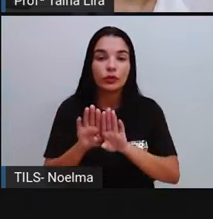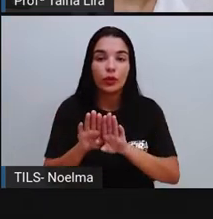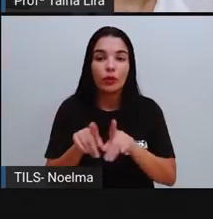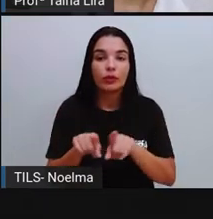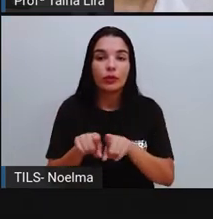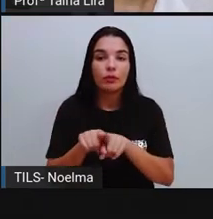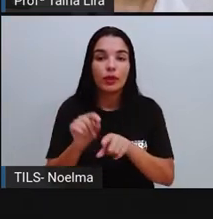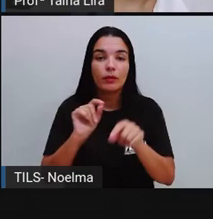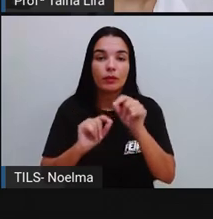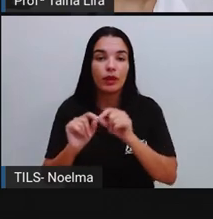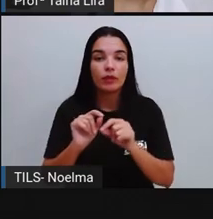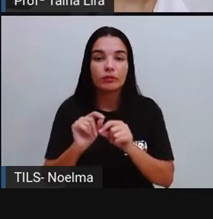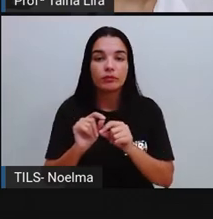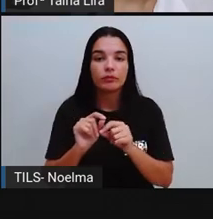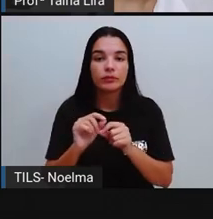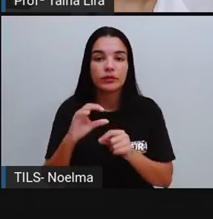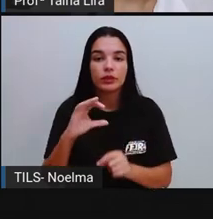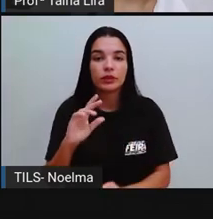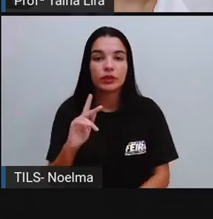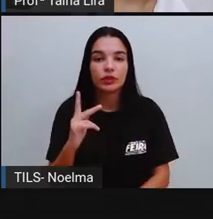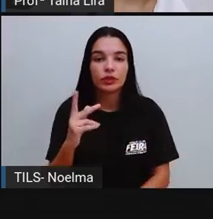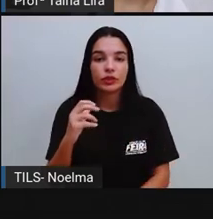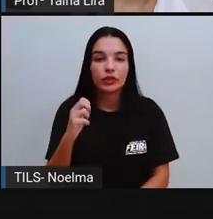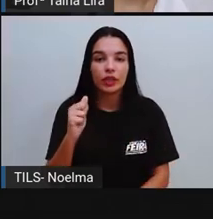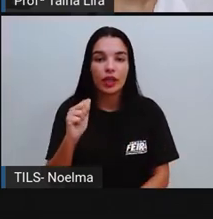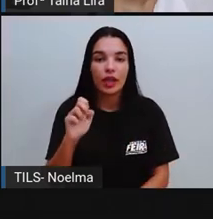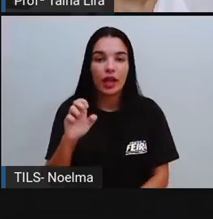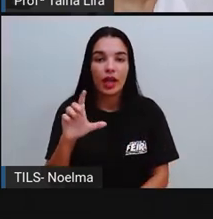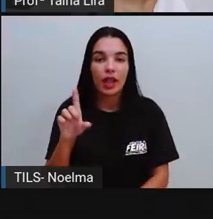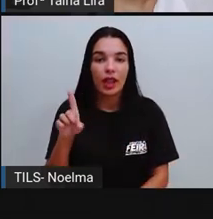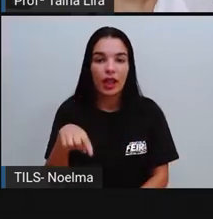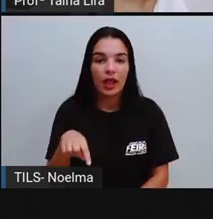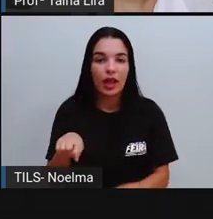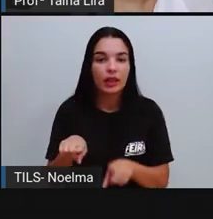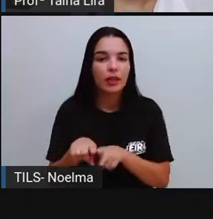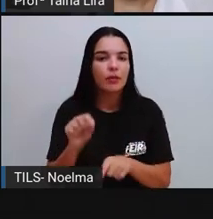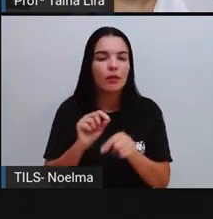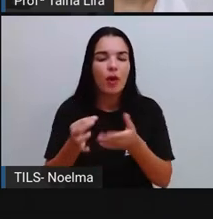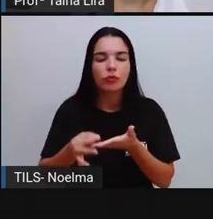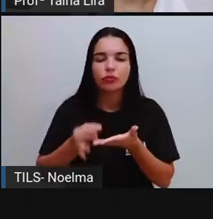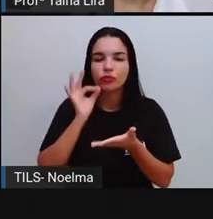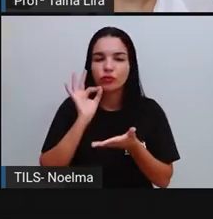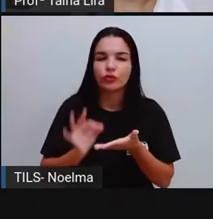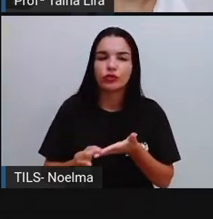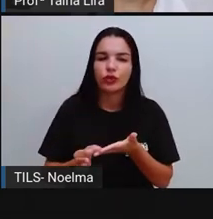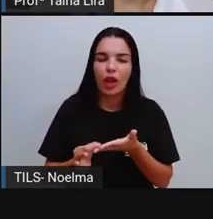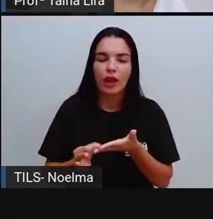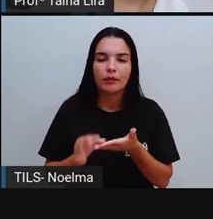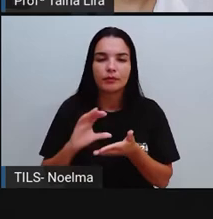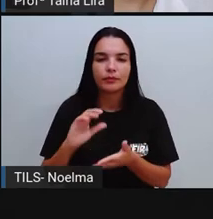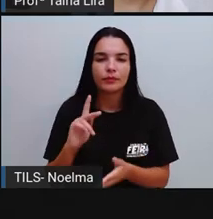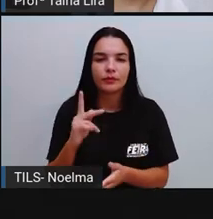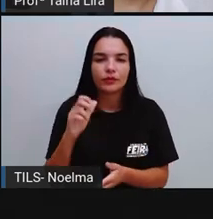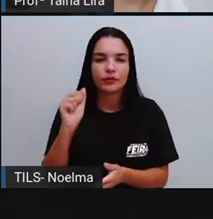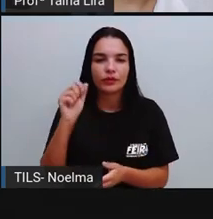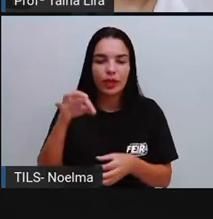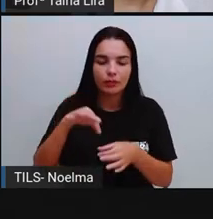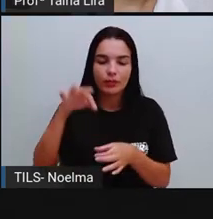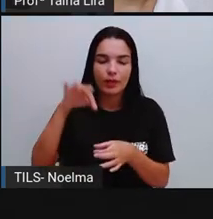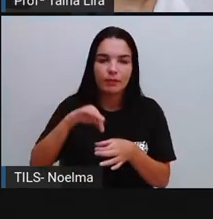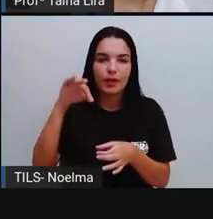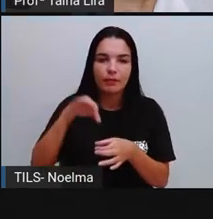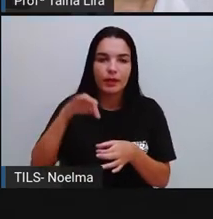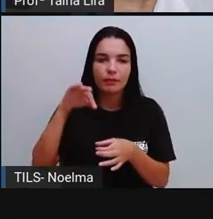Olha lá, Mais uma palavrinha com CH, E fez um chá, Mais outra palavrinha, Ó?